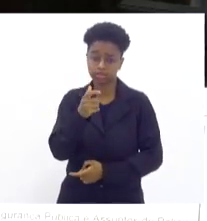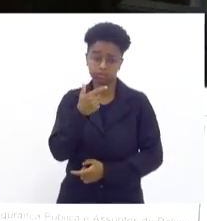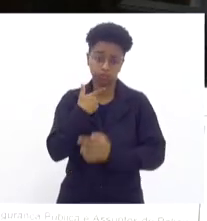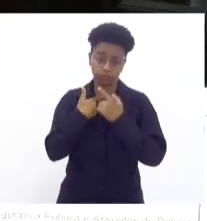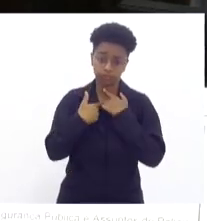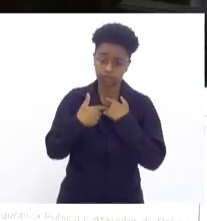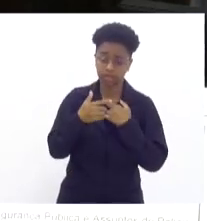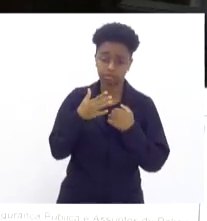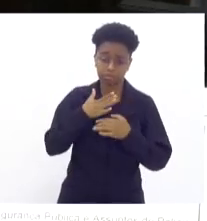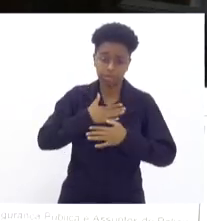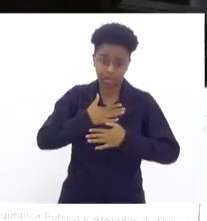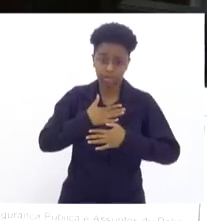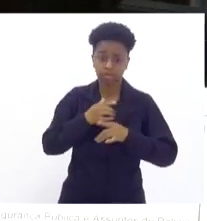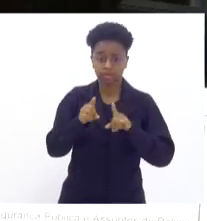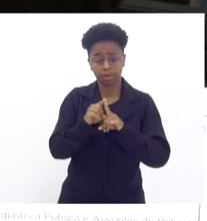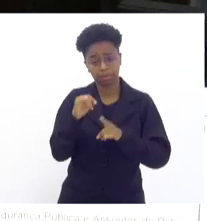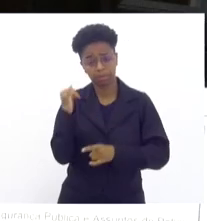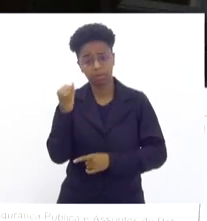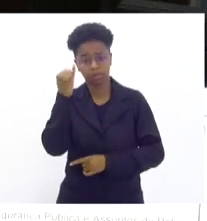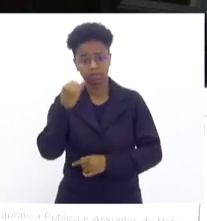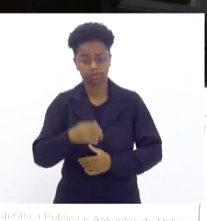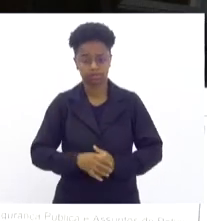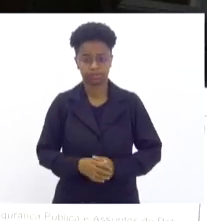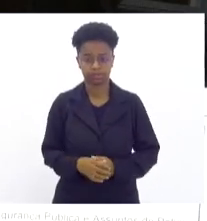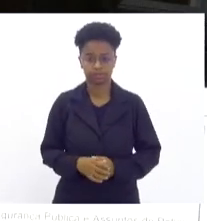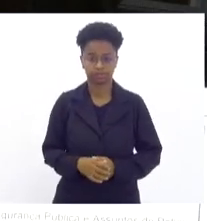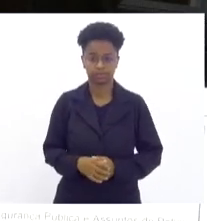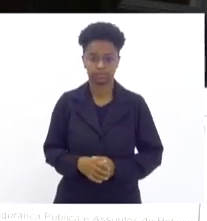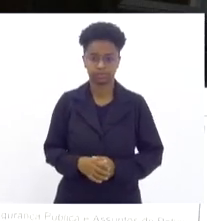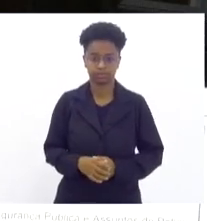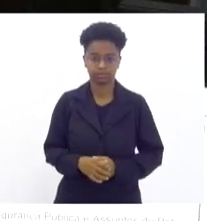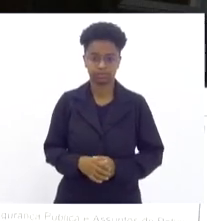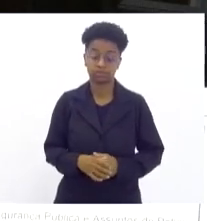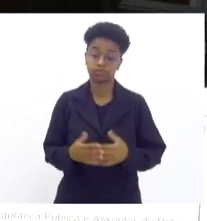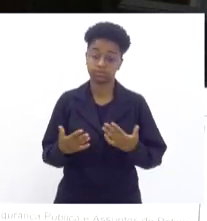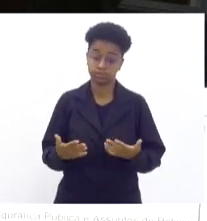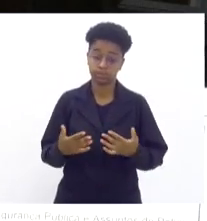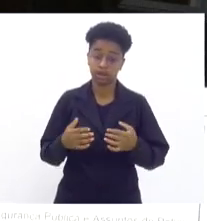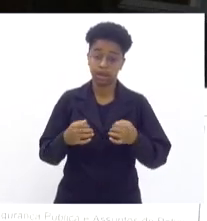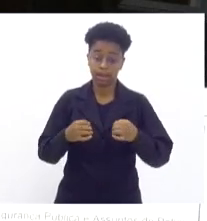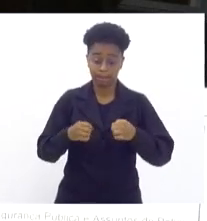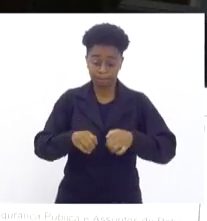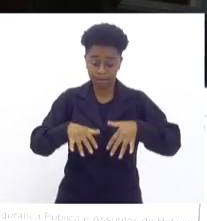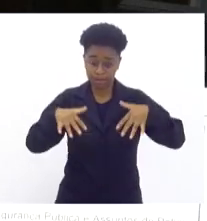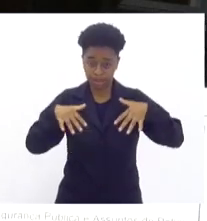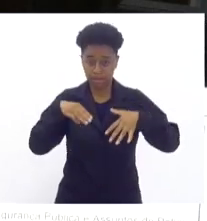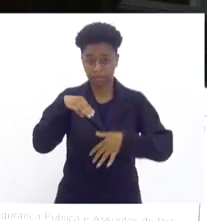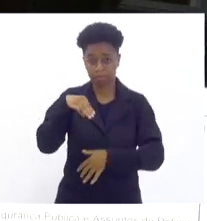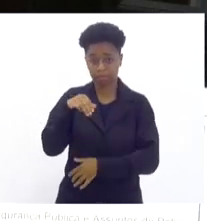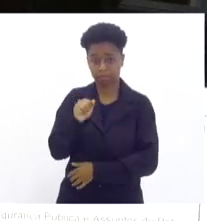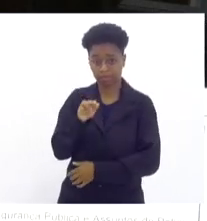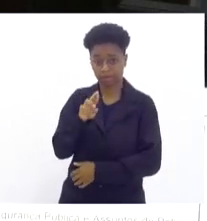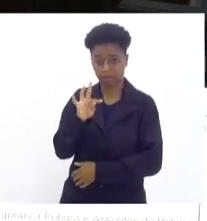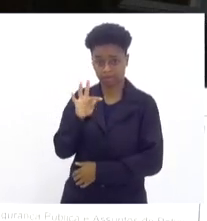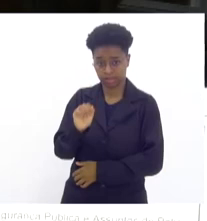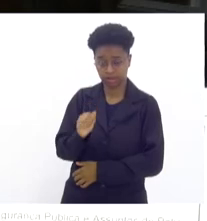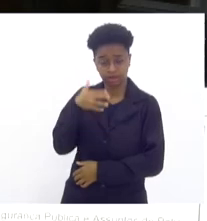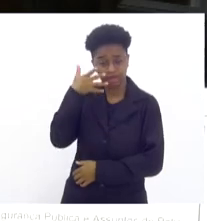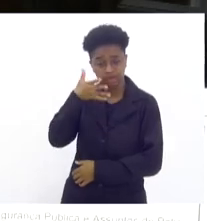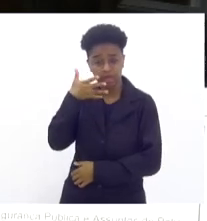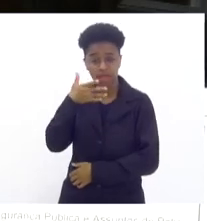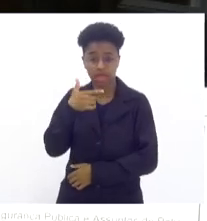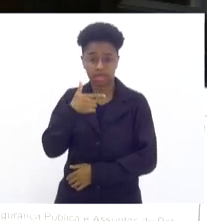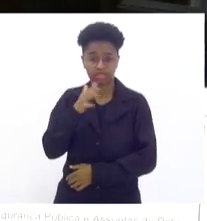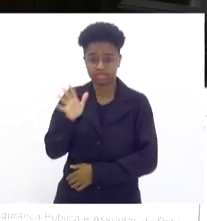é de suma interesse e importância minha. No plenário, outro dia, a deputada Marta Rocha, eu ia até fazer uma fala, ela